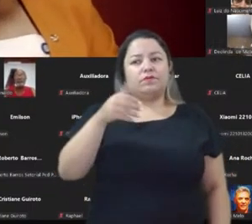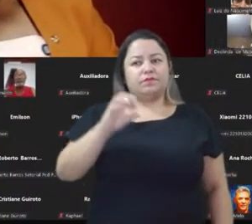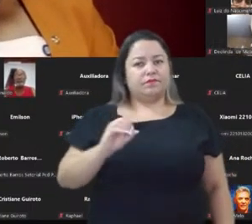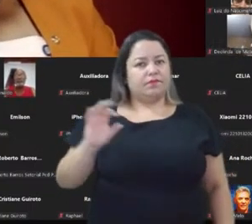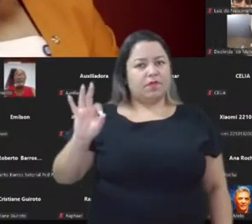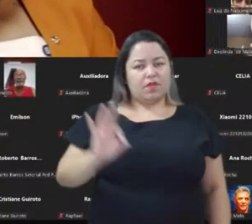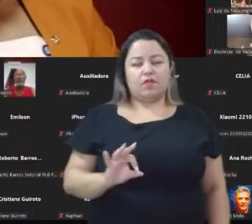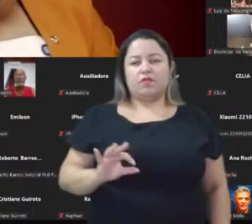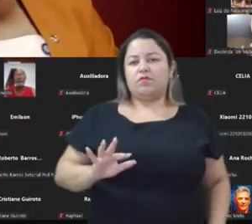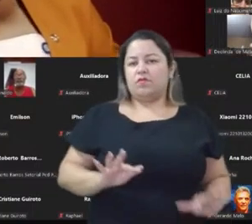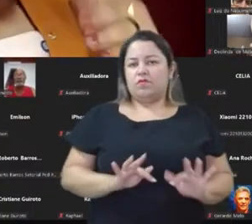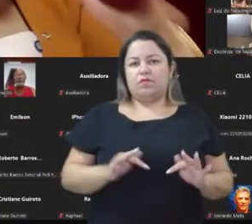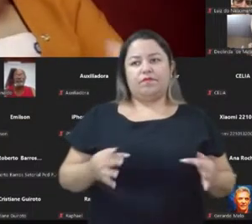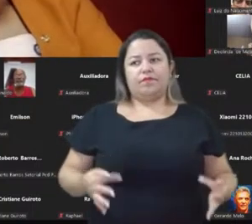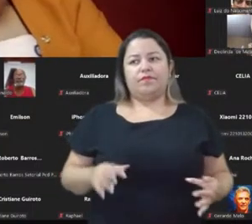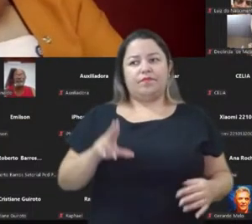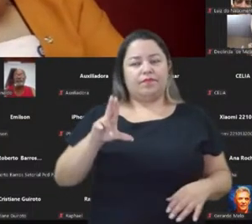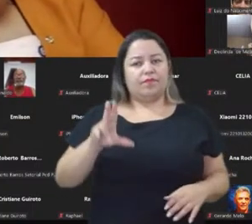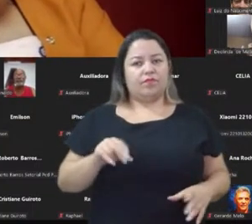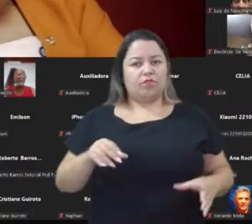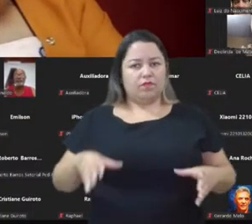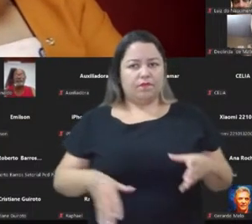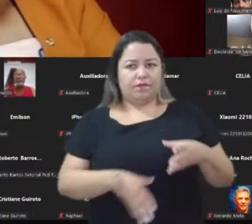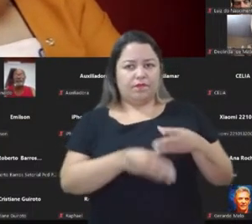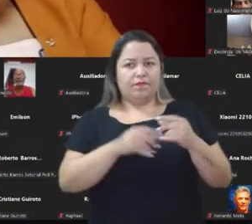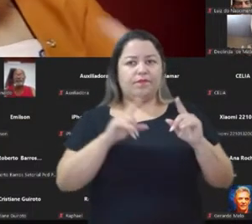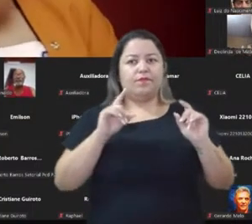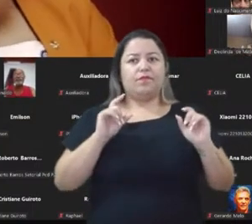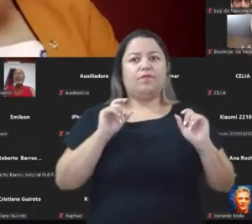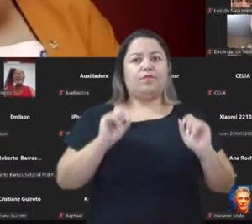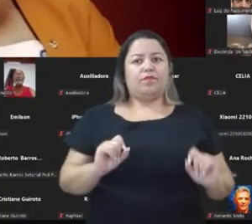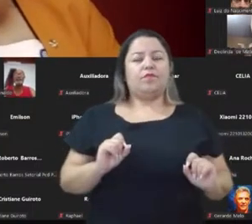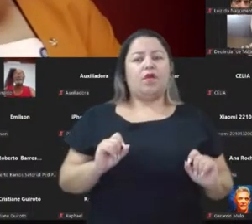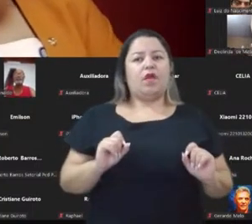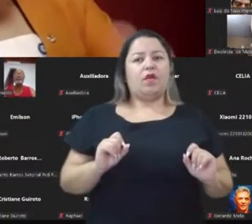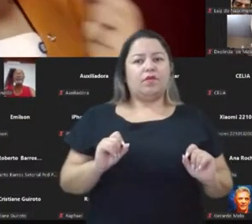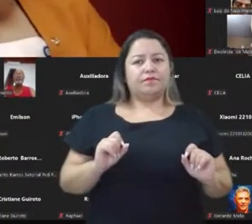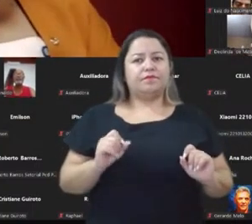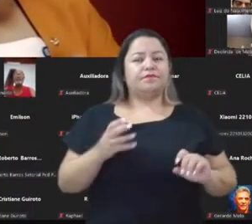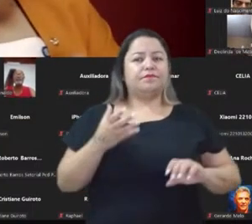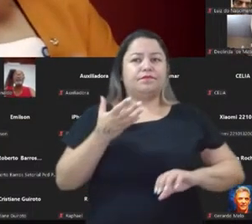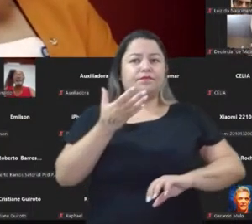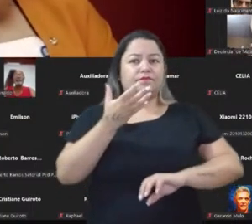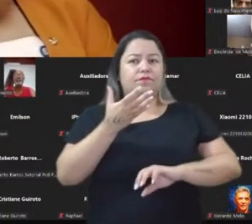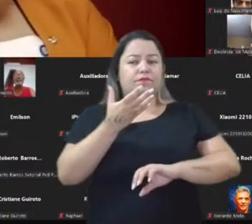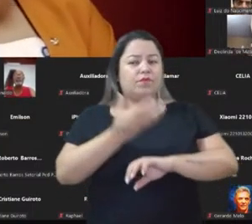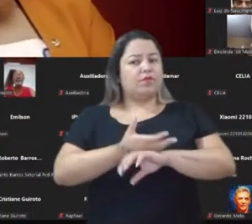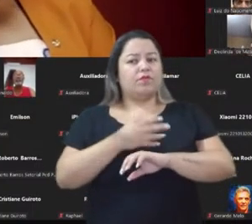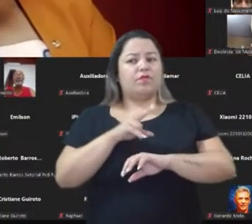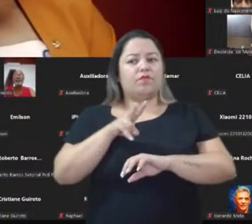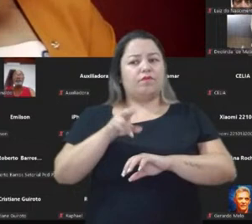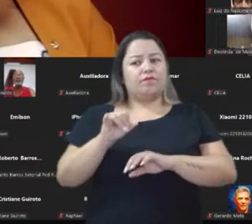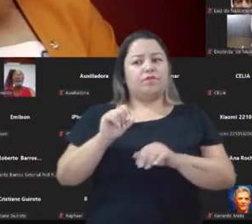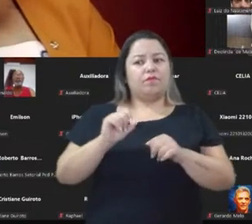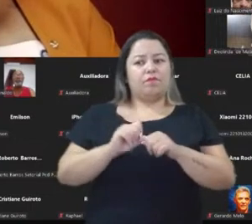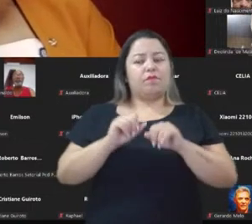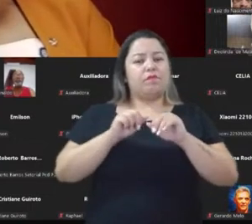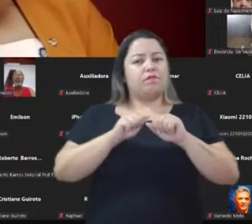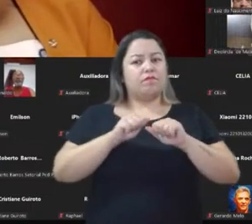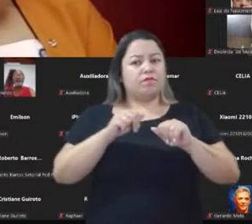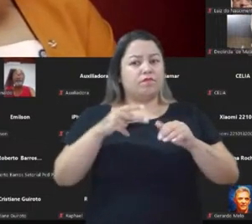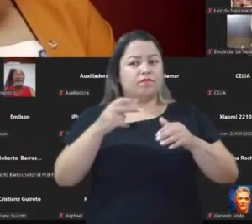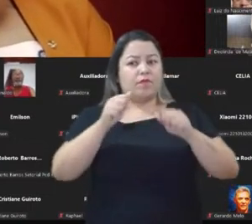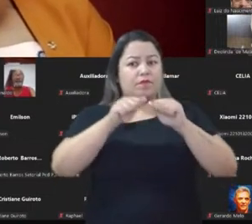não é simplesmente colocar aquele conteúdo que ele vai fazer chegar nas pessoas.